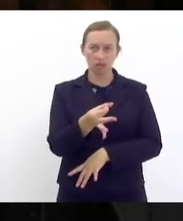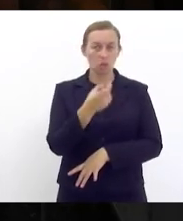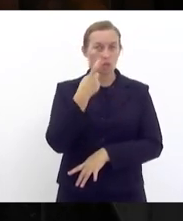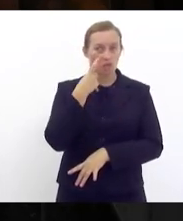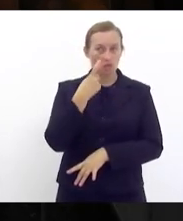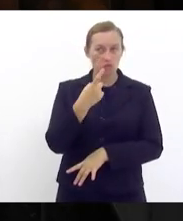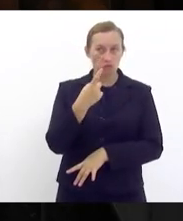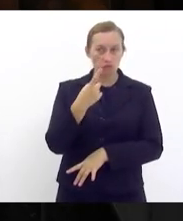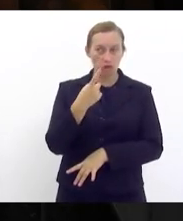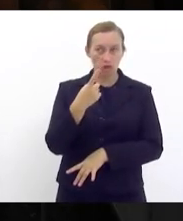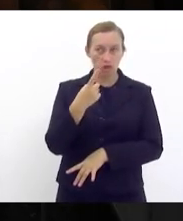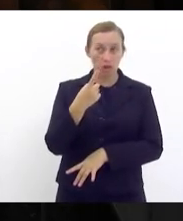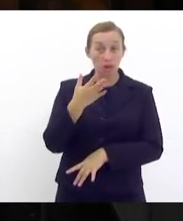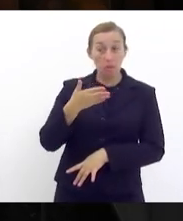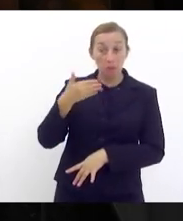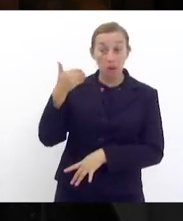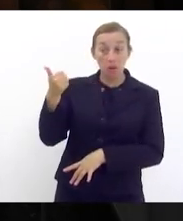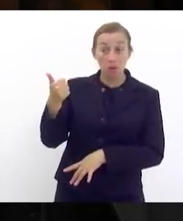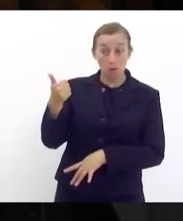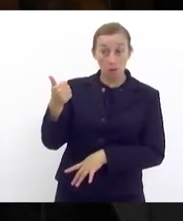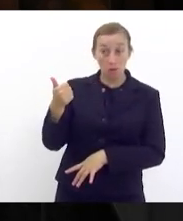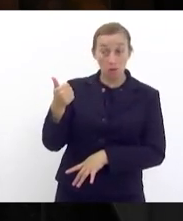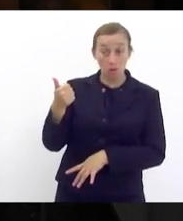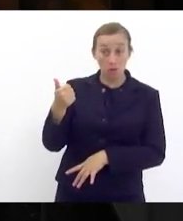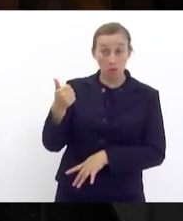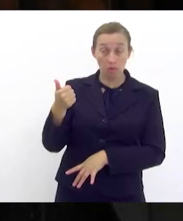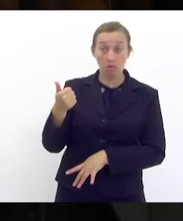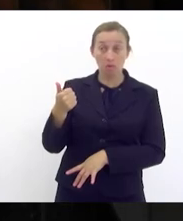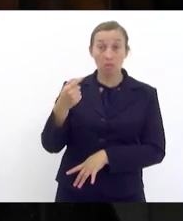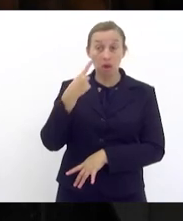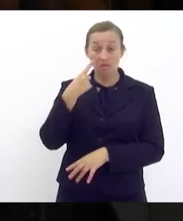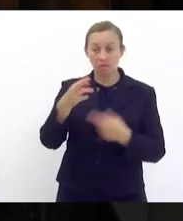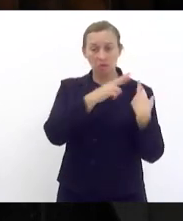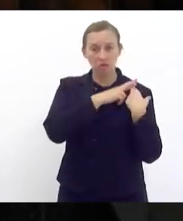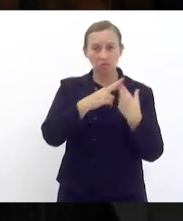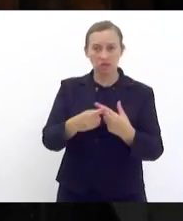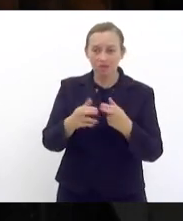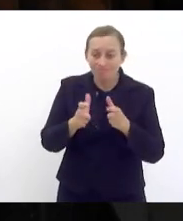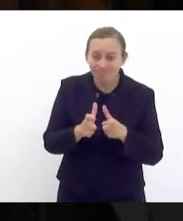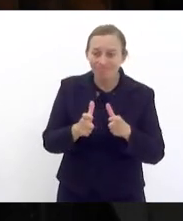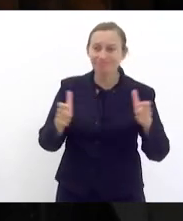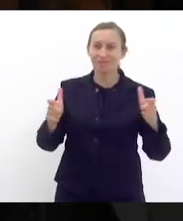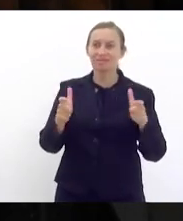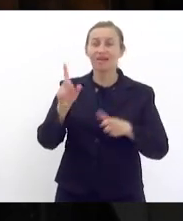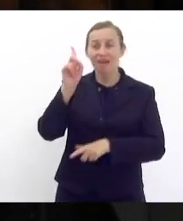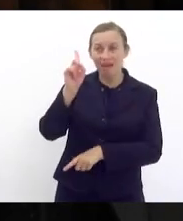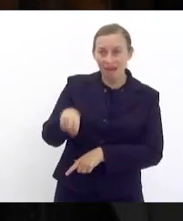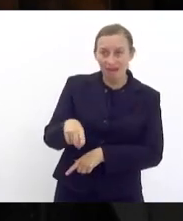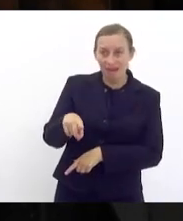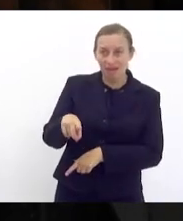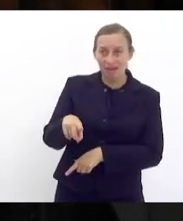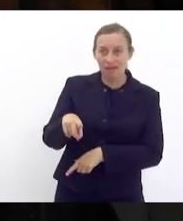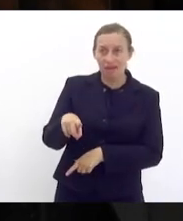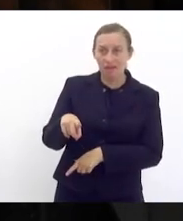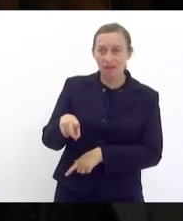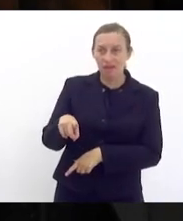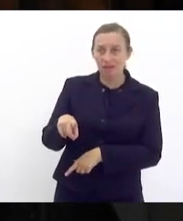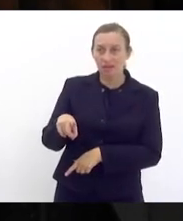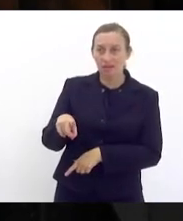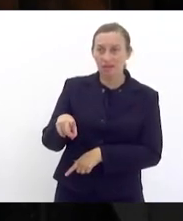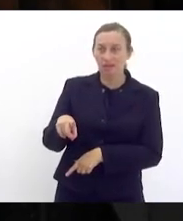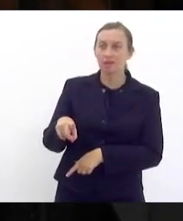esse déficit de receita, onde a maior responsabilidade é da união,